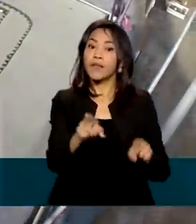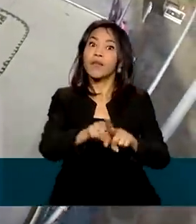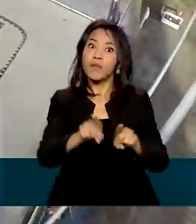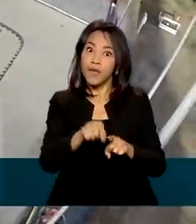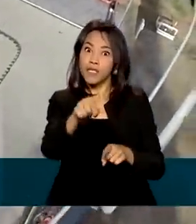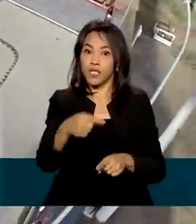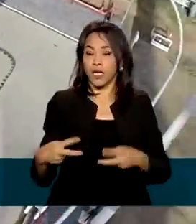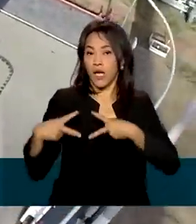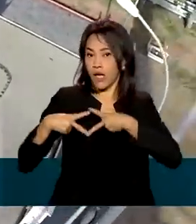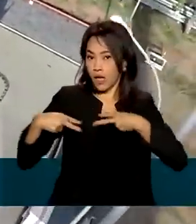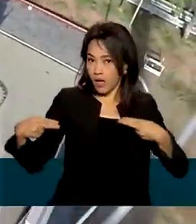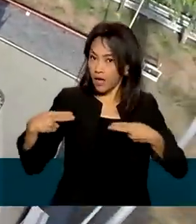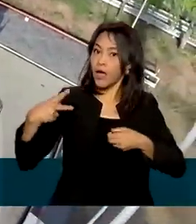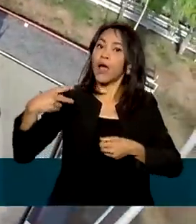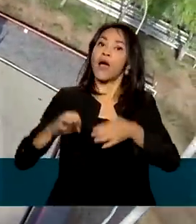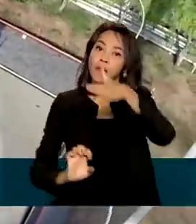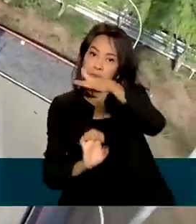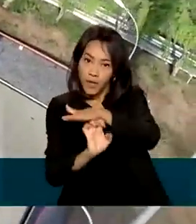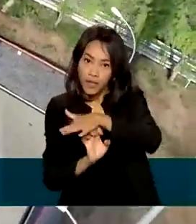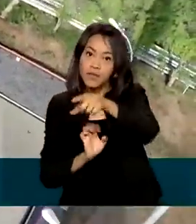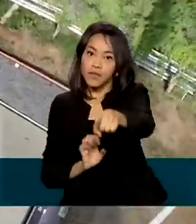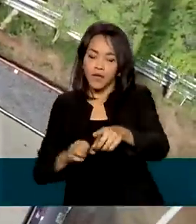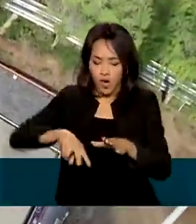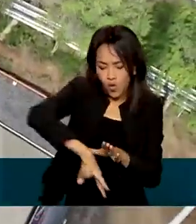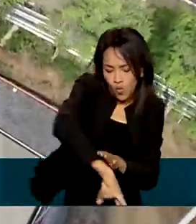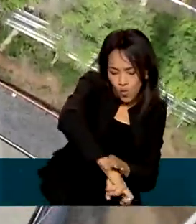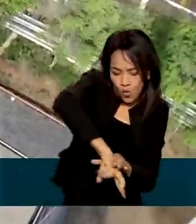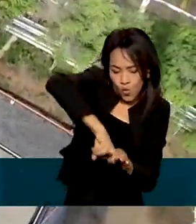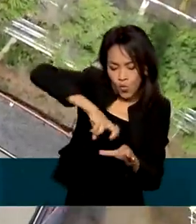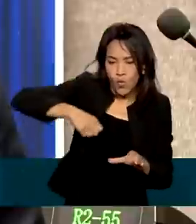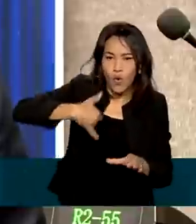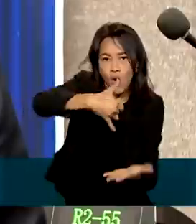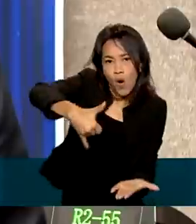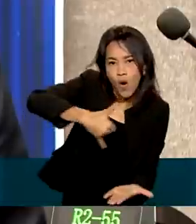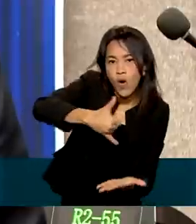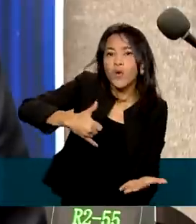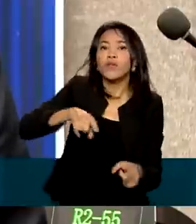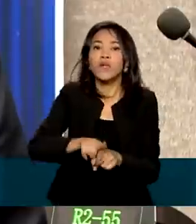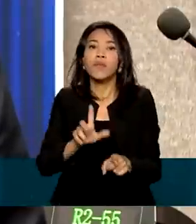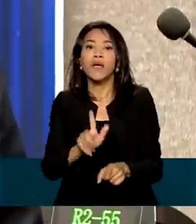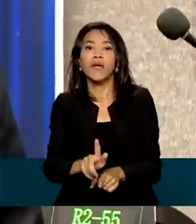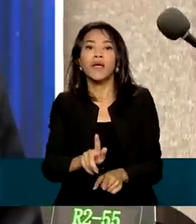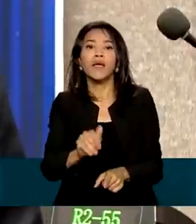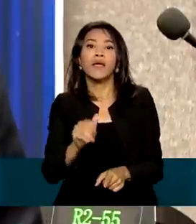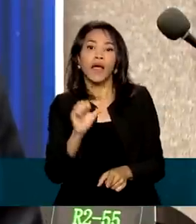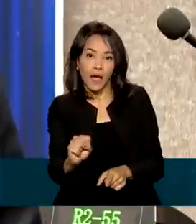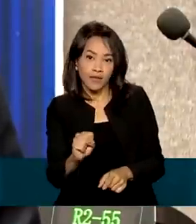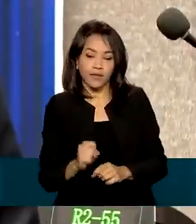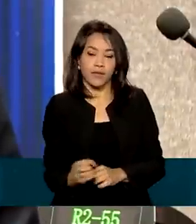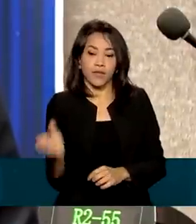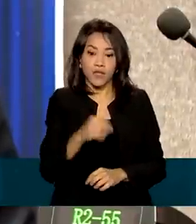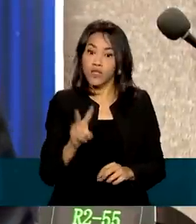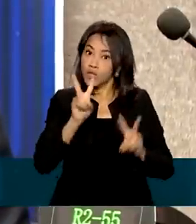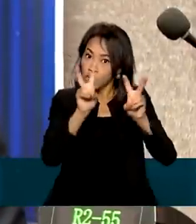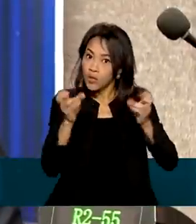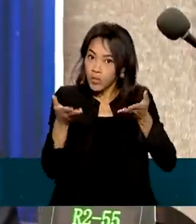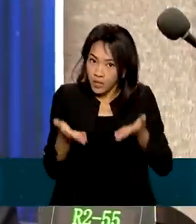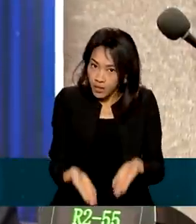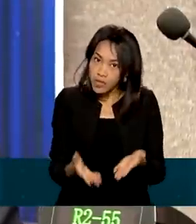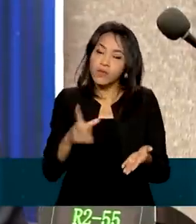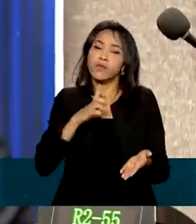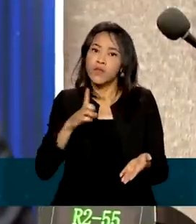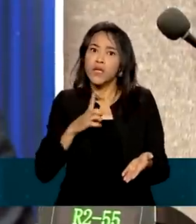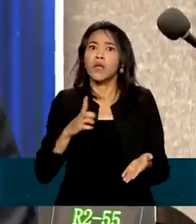de a Petrobras cooperar na exploração de óleo e gás na Guiana. Na questão de óleo e gás, temos uma gigante brasileira